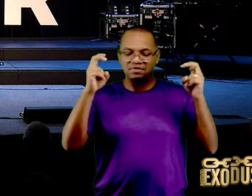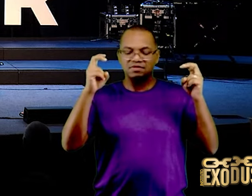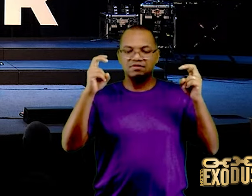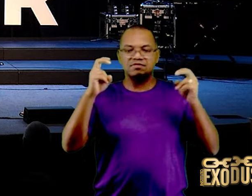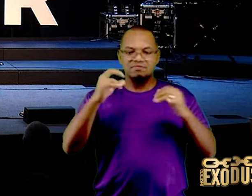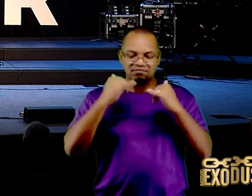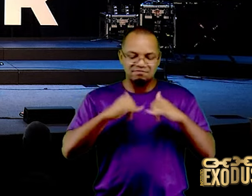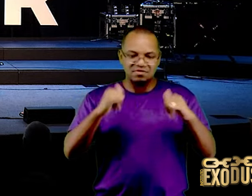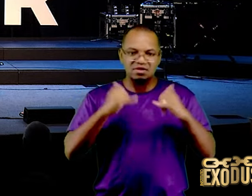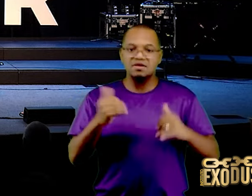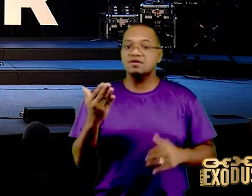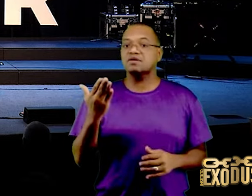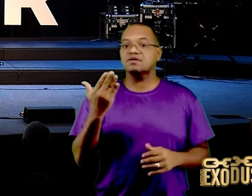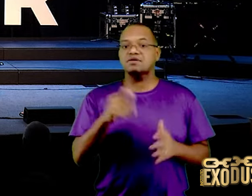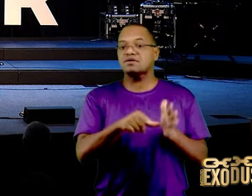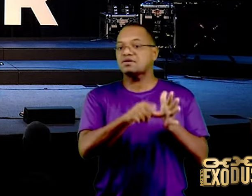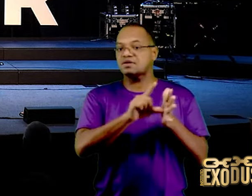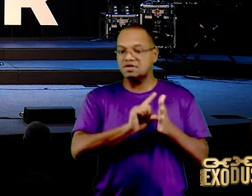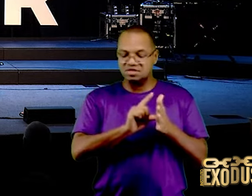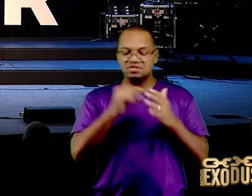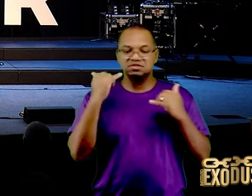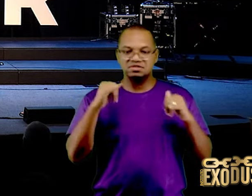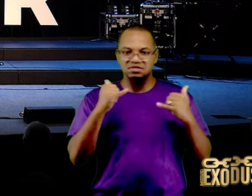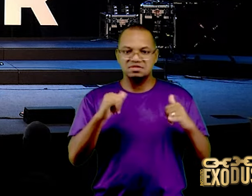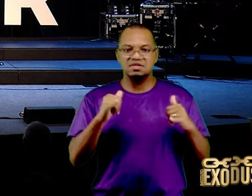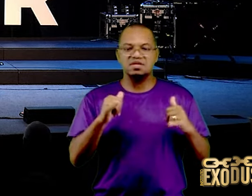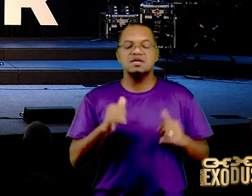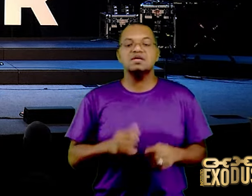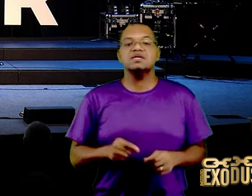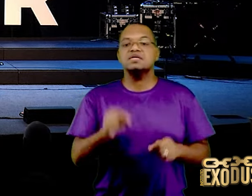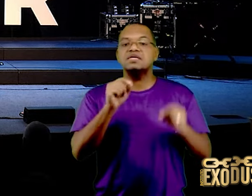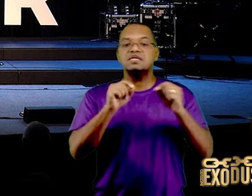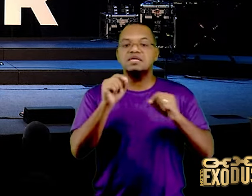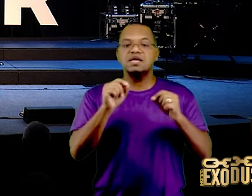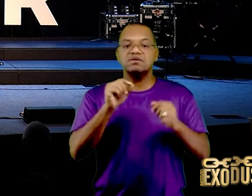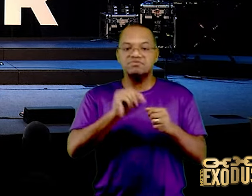disse, que os que cometem tais coisas,